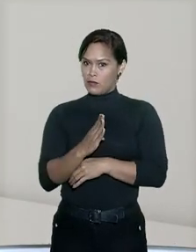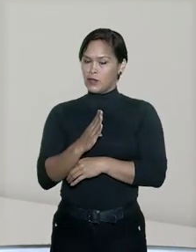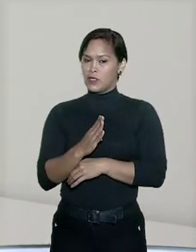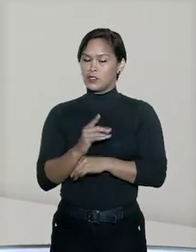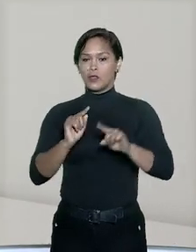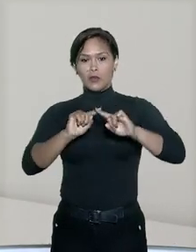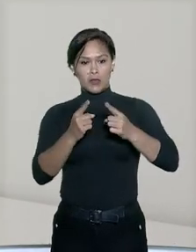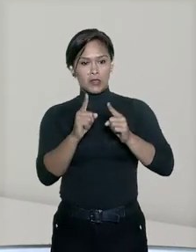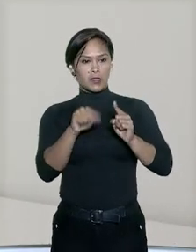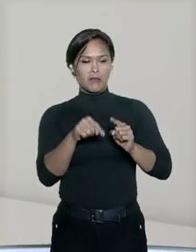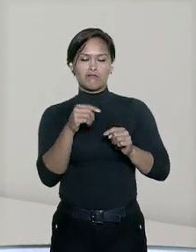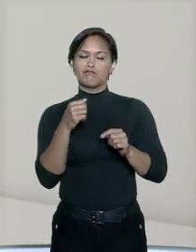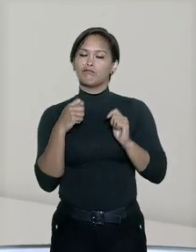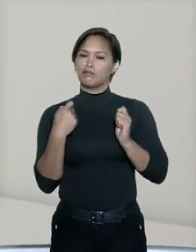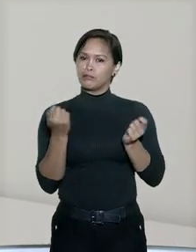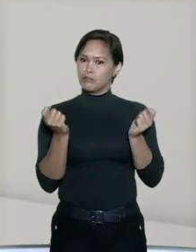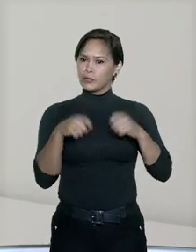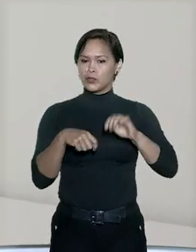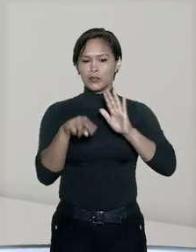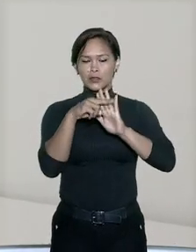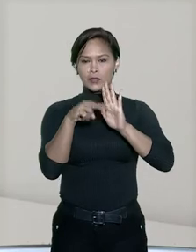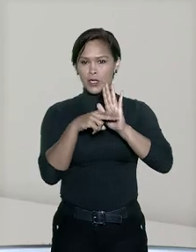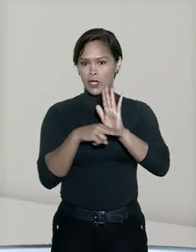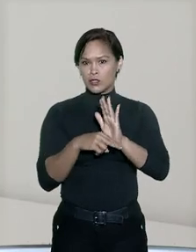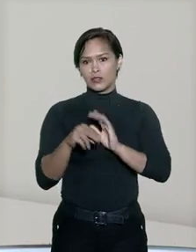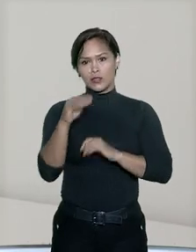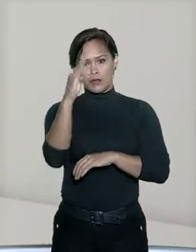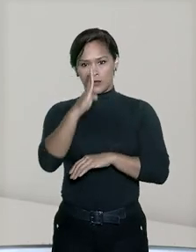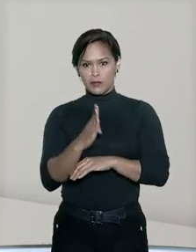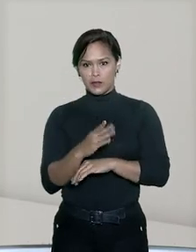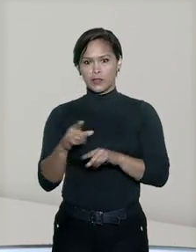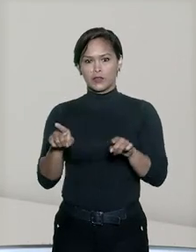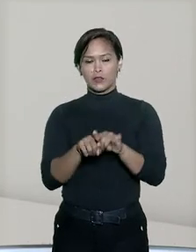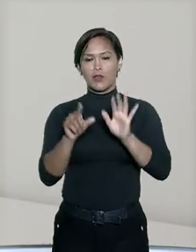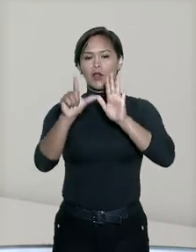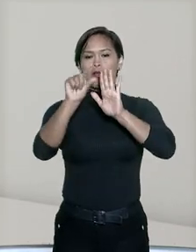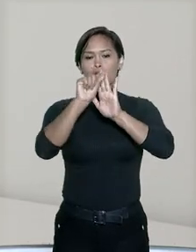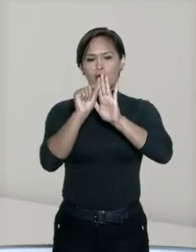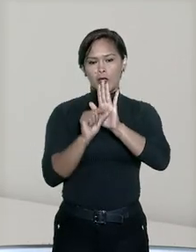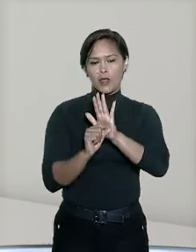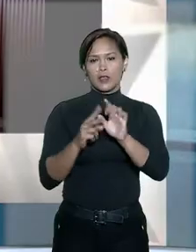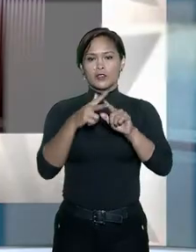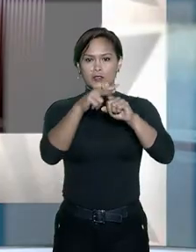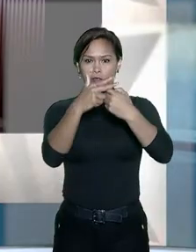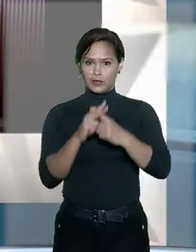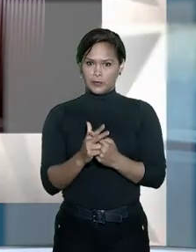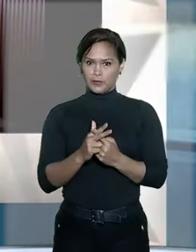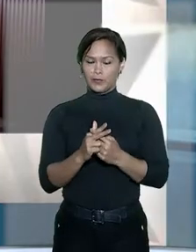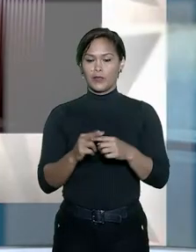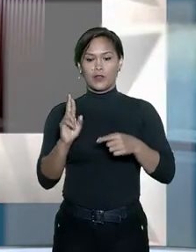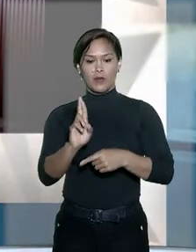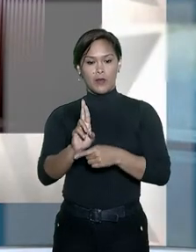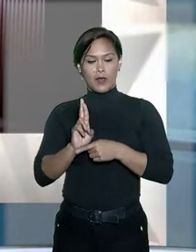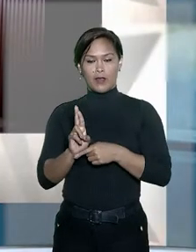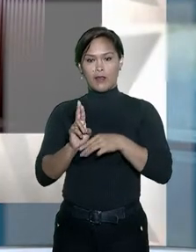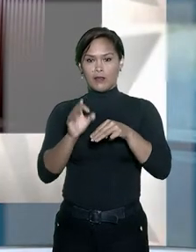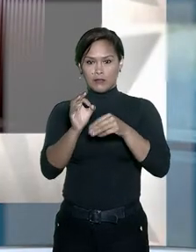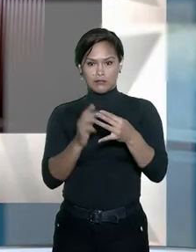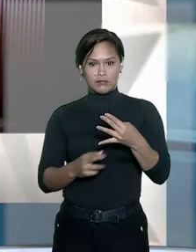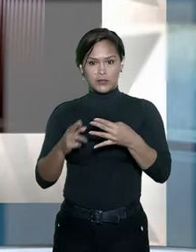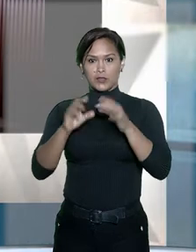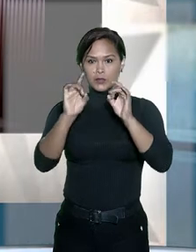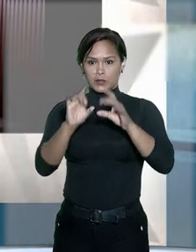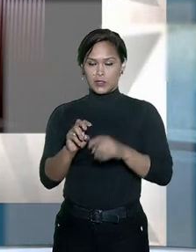modo que incidiriam as normas brasileiras, como as disposições sobre reajuste. O relator do Recurso Especial,